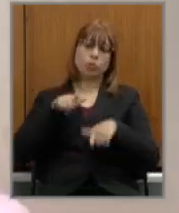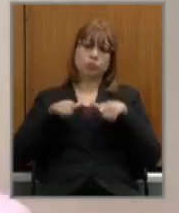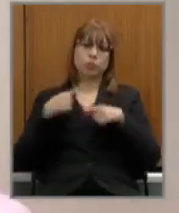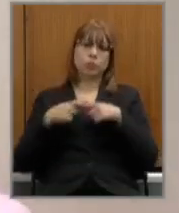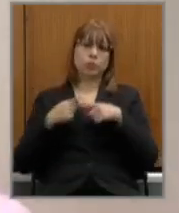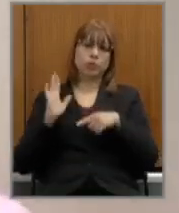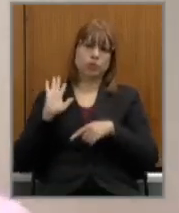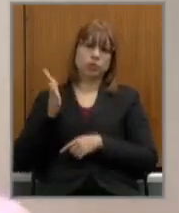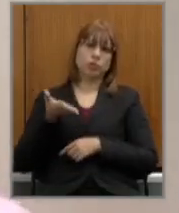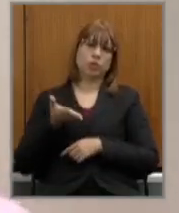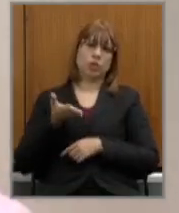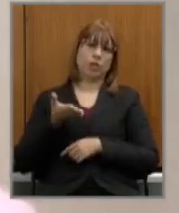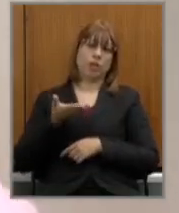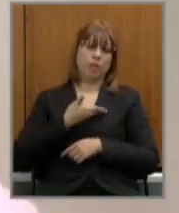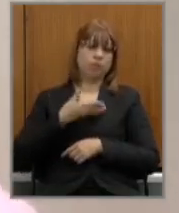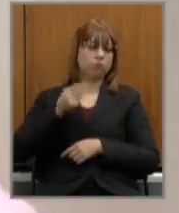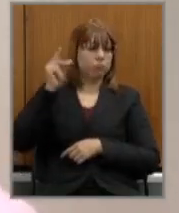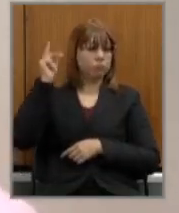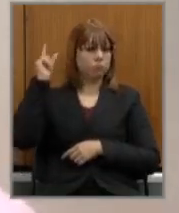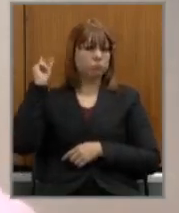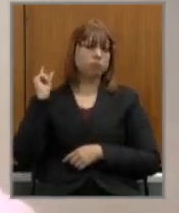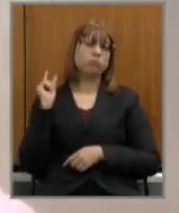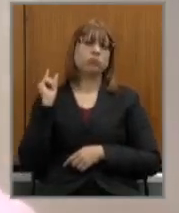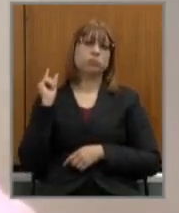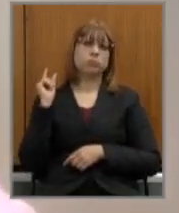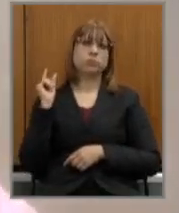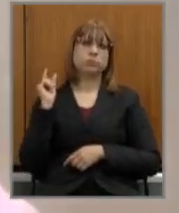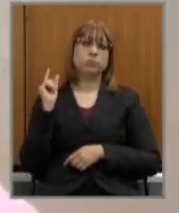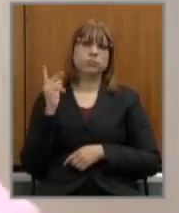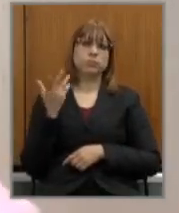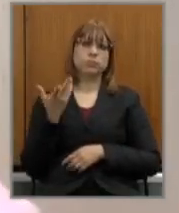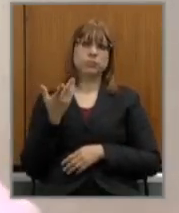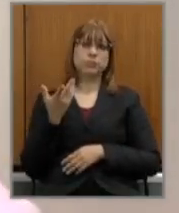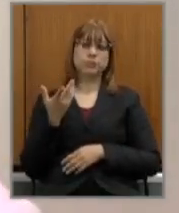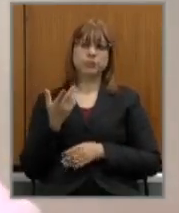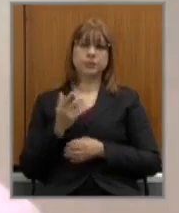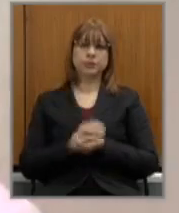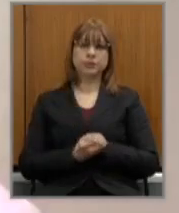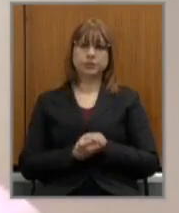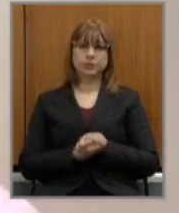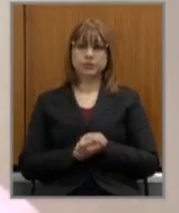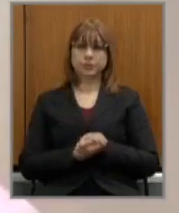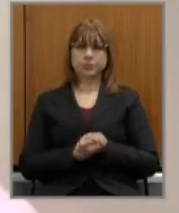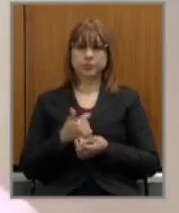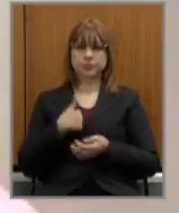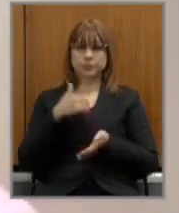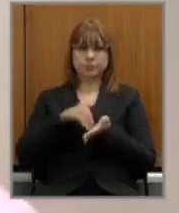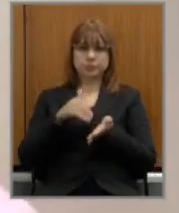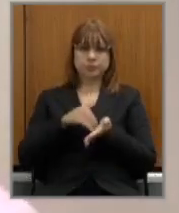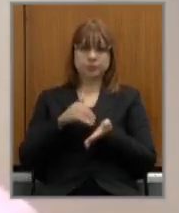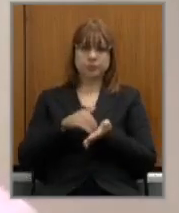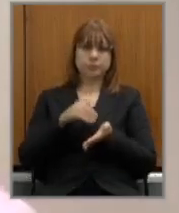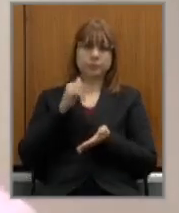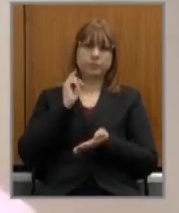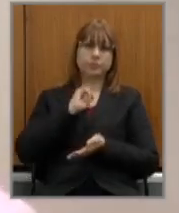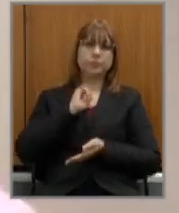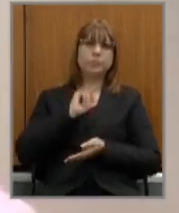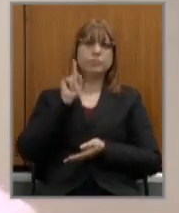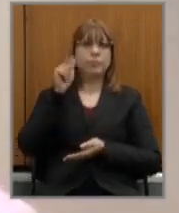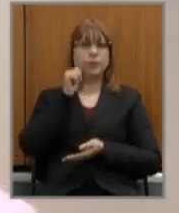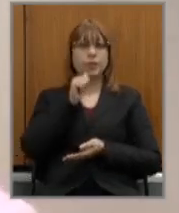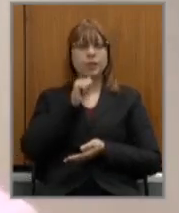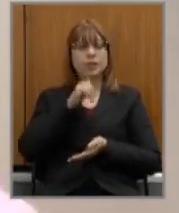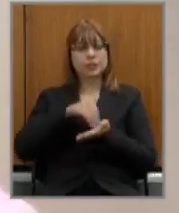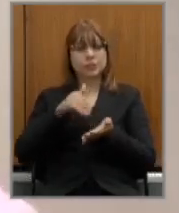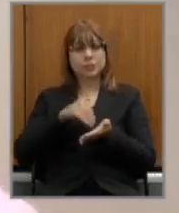colegas da Unali e temos o mesmo dentro da diretoria da Unali eu sou secretária de Minas ela é secretária da Bahia